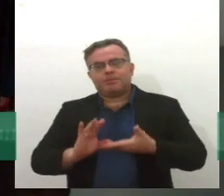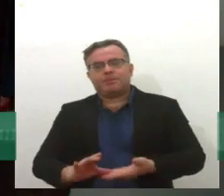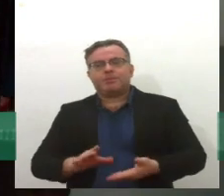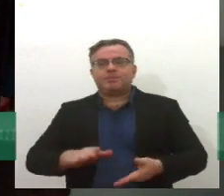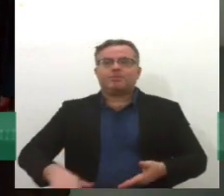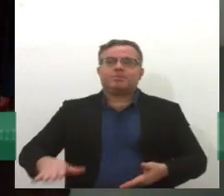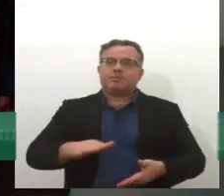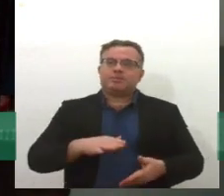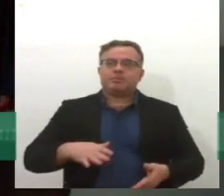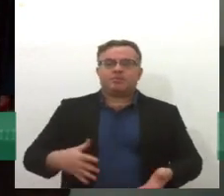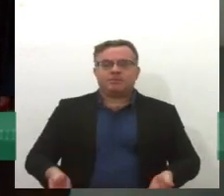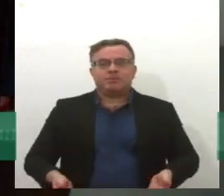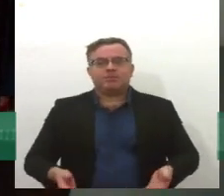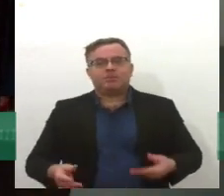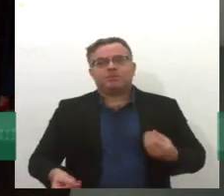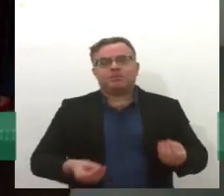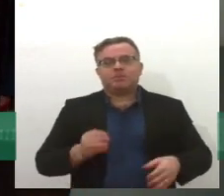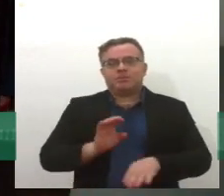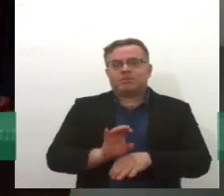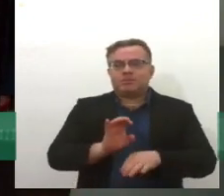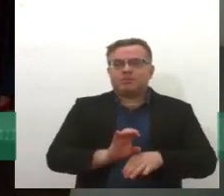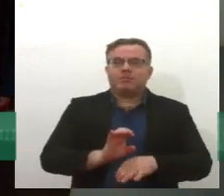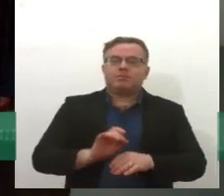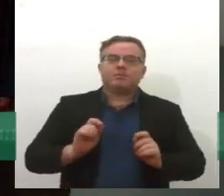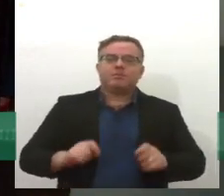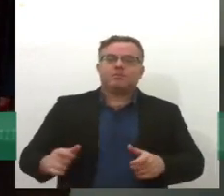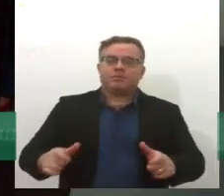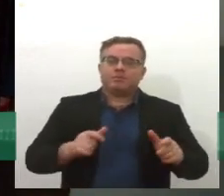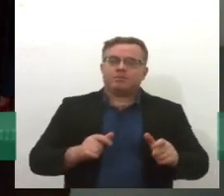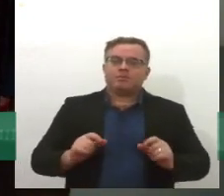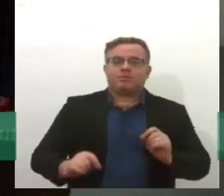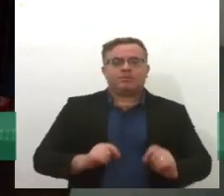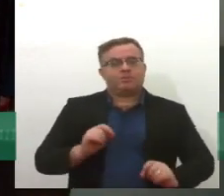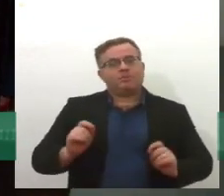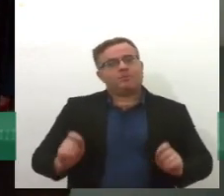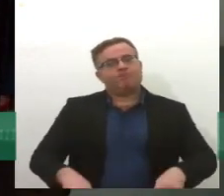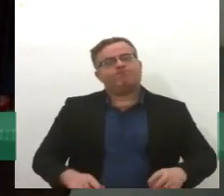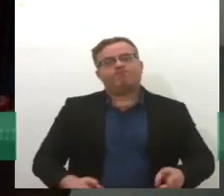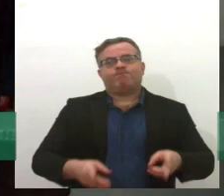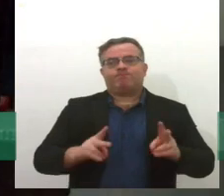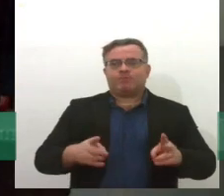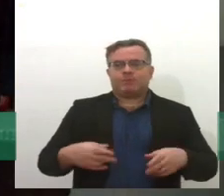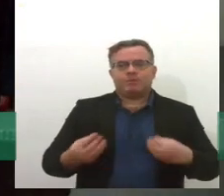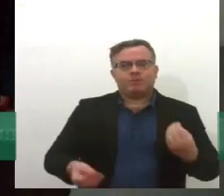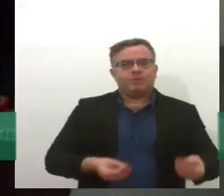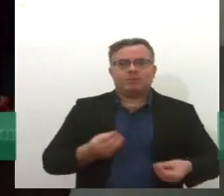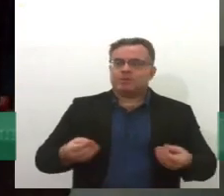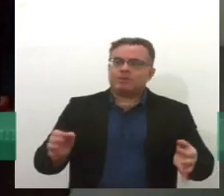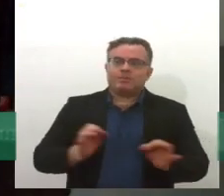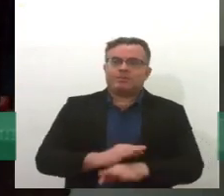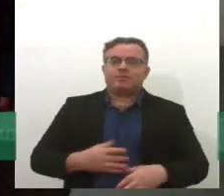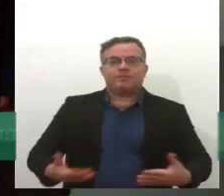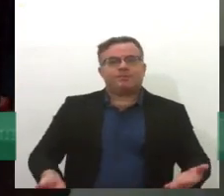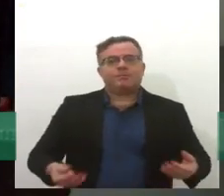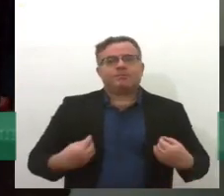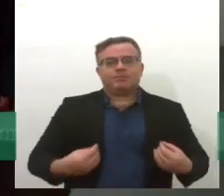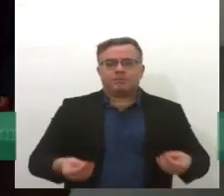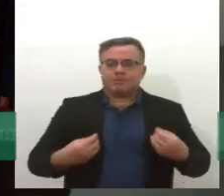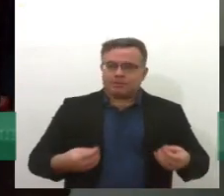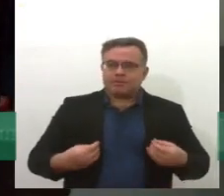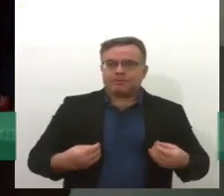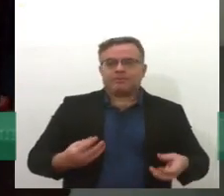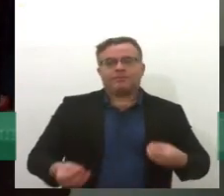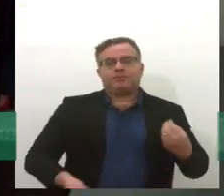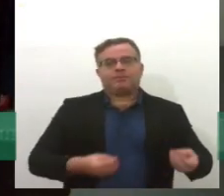nacional quanto estadual e local, seja a Prefeitura de Aracaju, sejam outros municípios, precisam realmente formar uma rede de